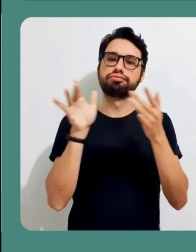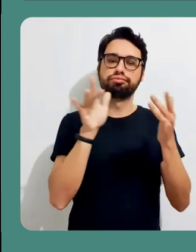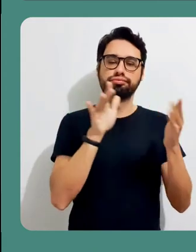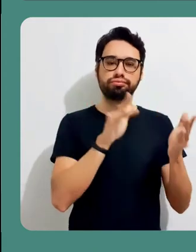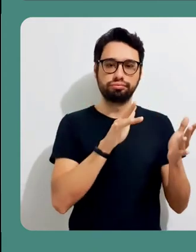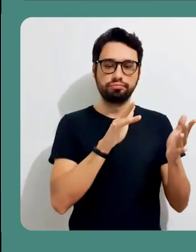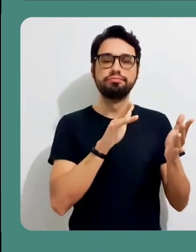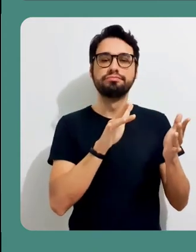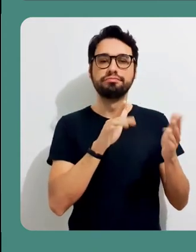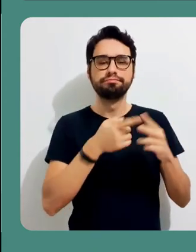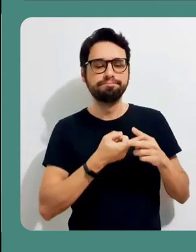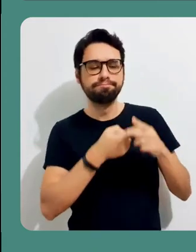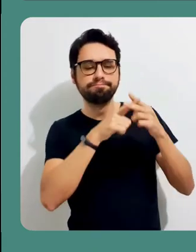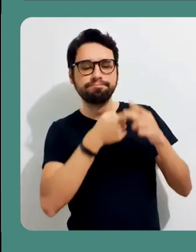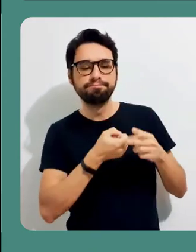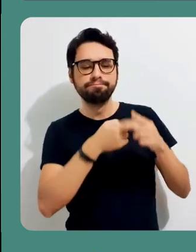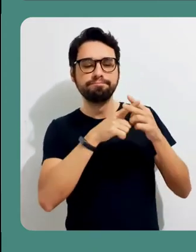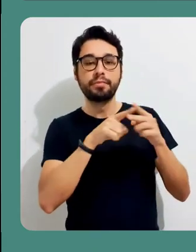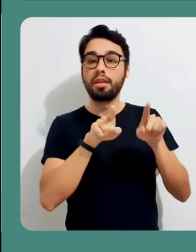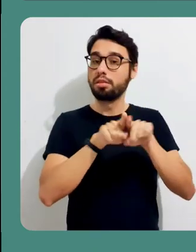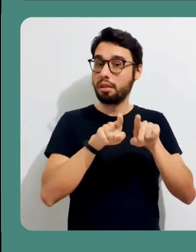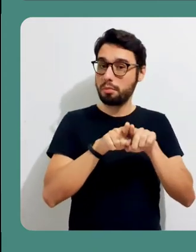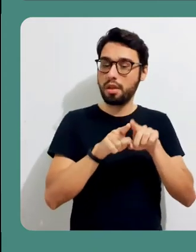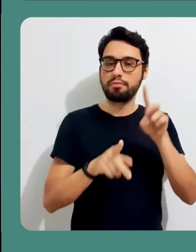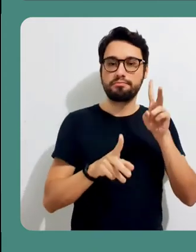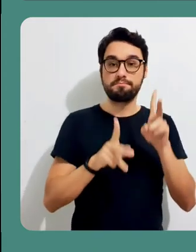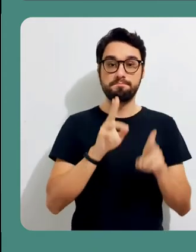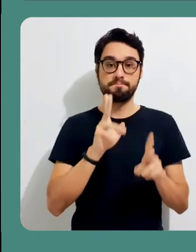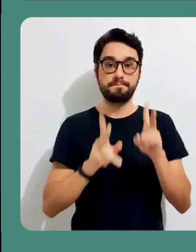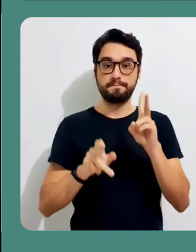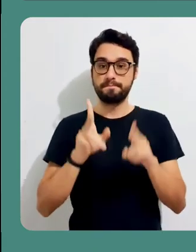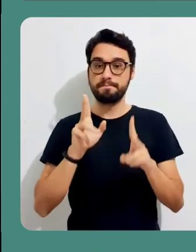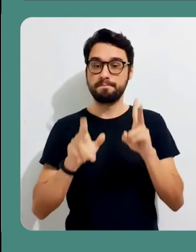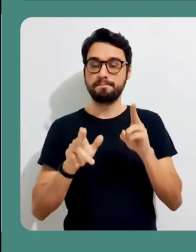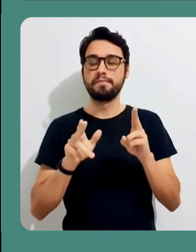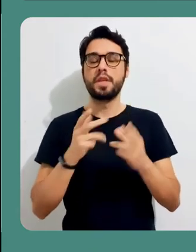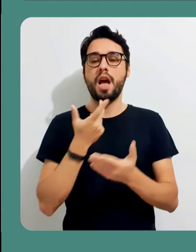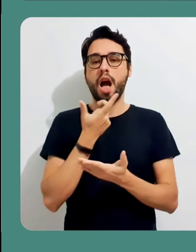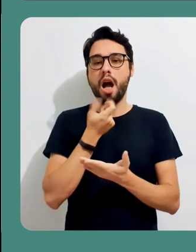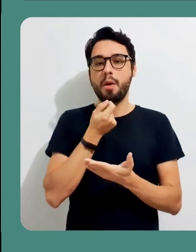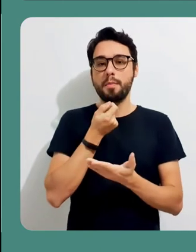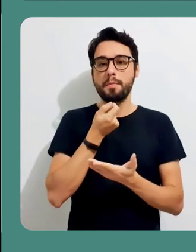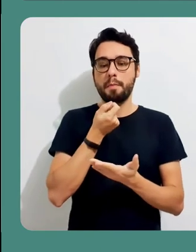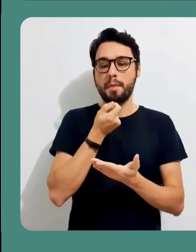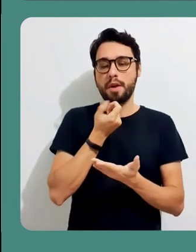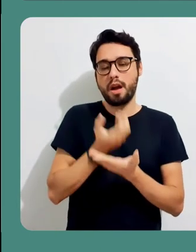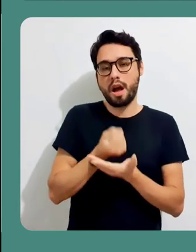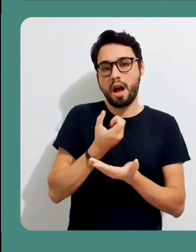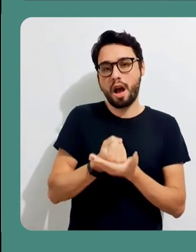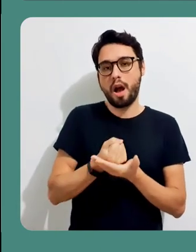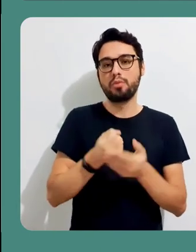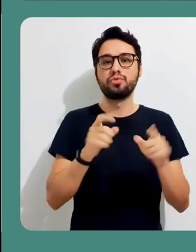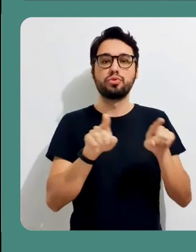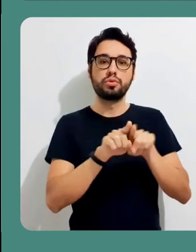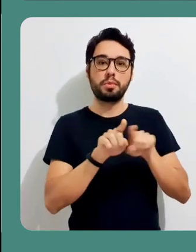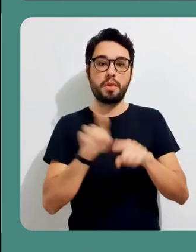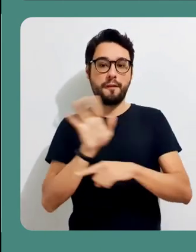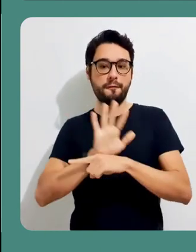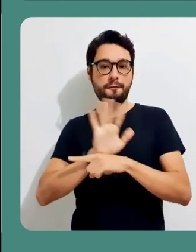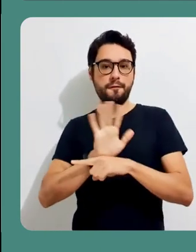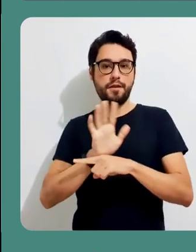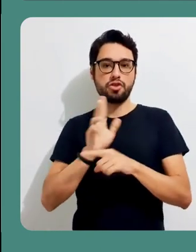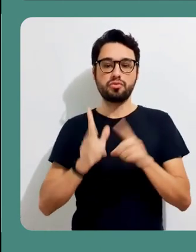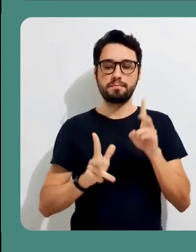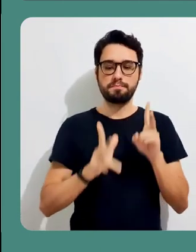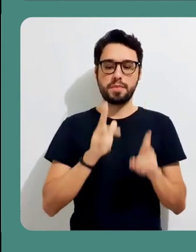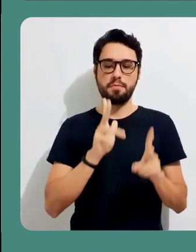Preview ele funciona tanto como uma ferramenta de revisão da gravação como também uma ferramenta de edição onde a gente pode